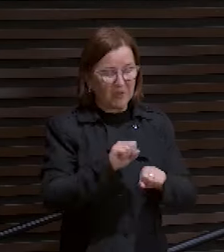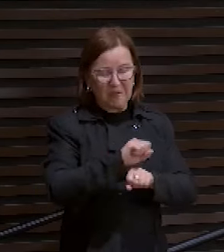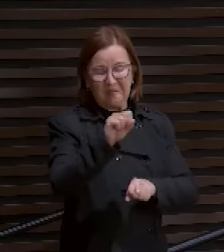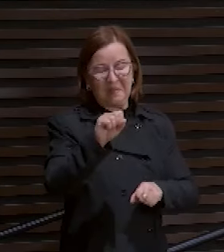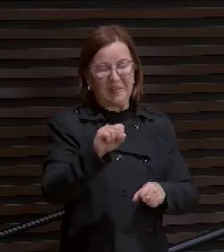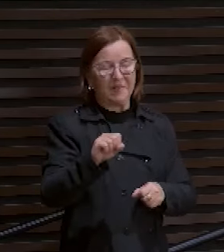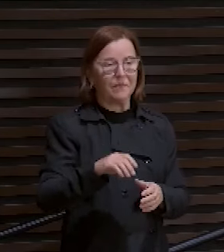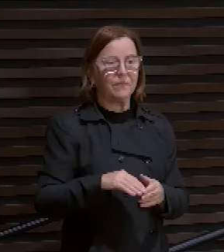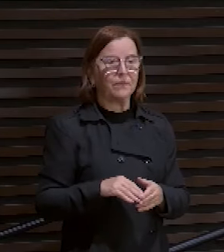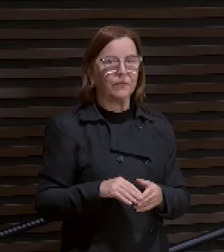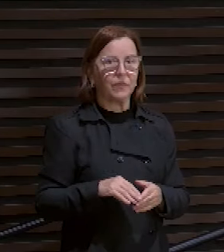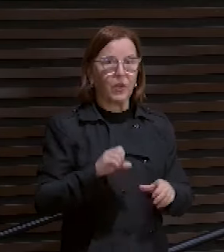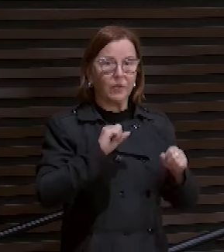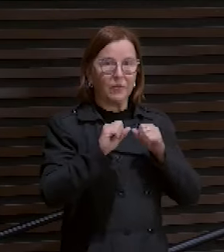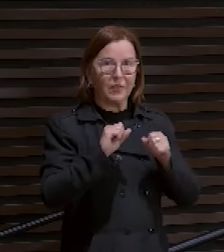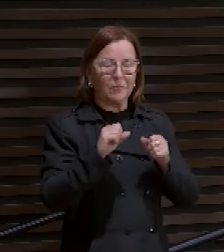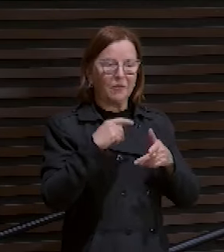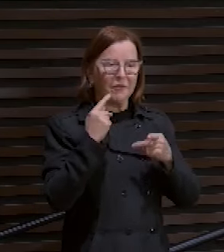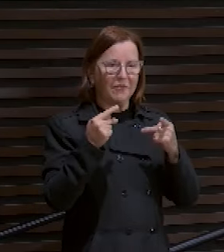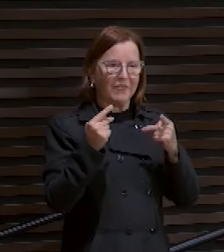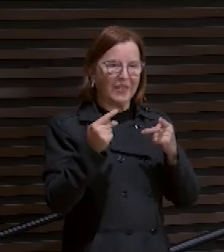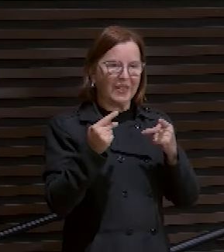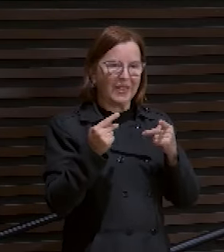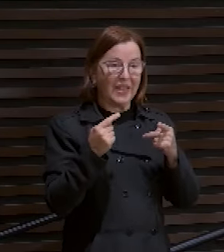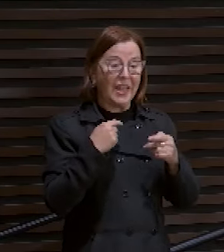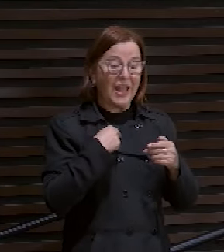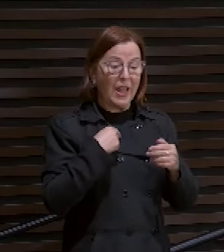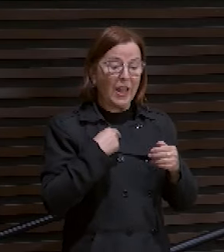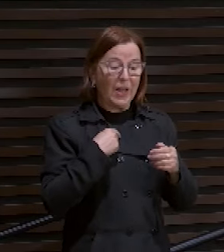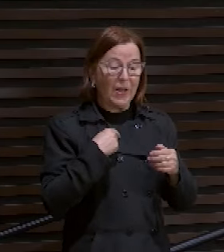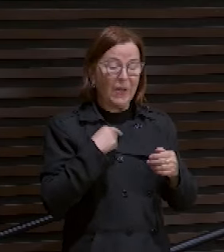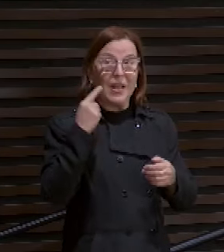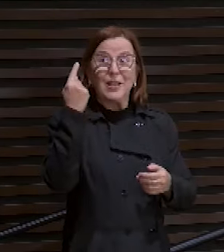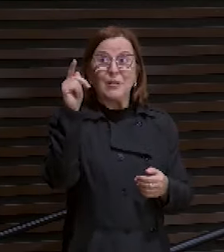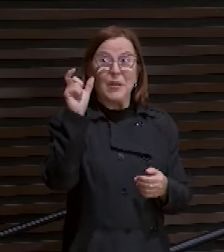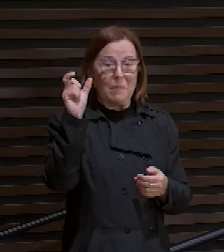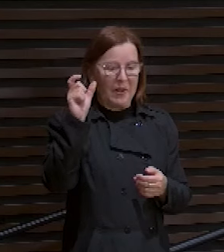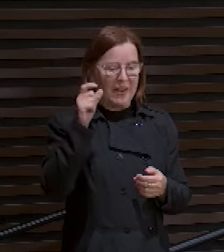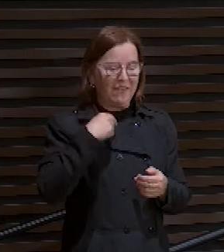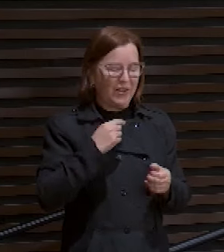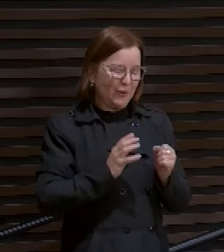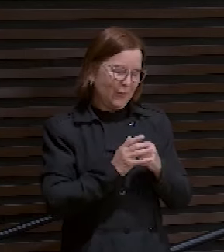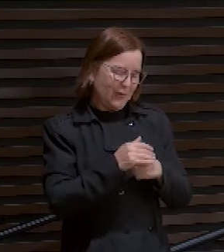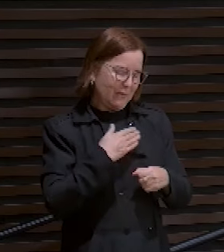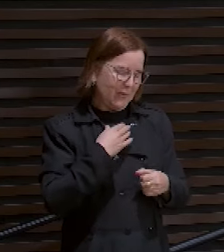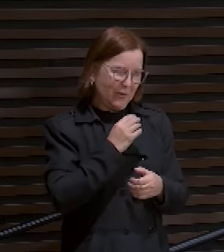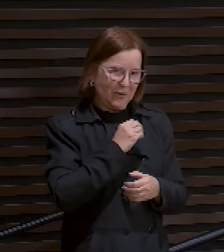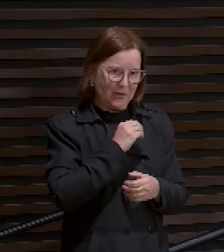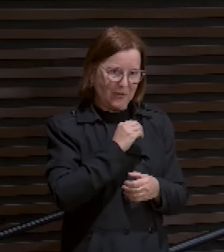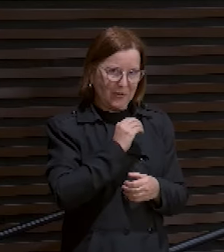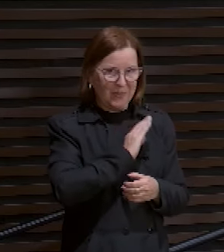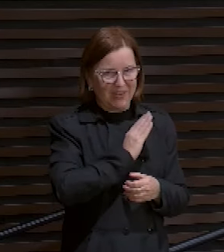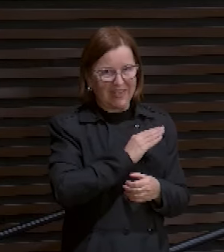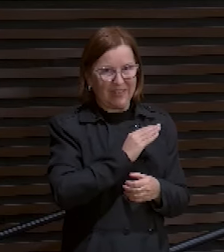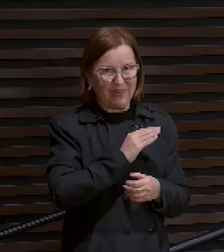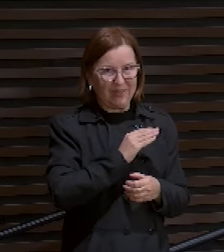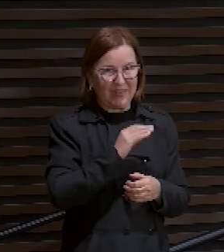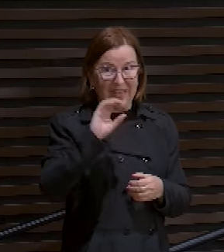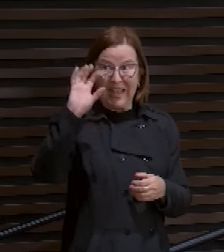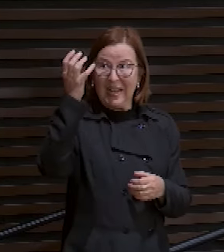O salmista disse. Eu escondi a tua palavra no meu coração. Lâmpada para os meus pés é a tua palavra.